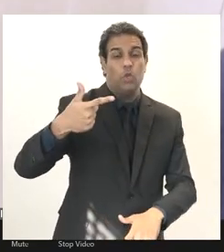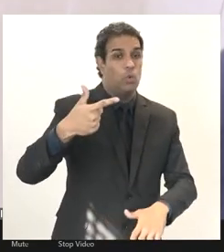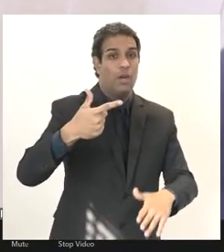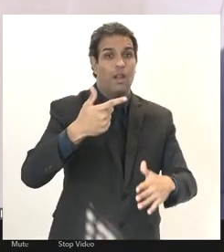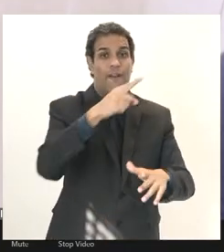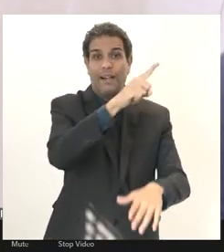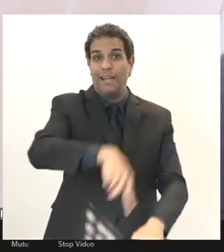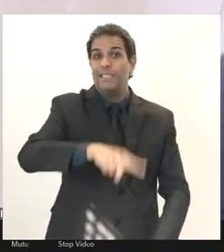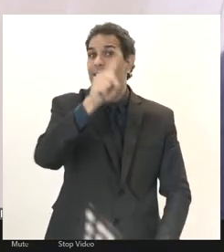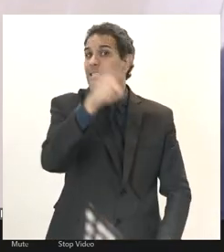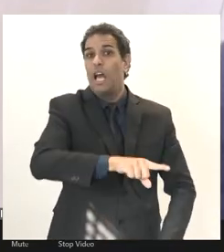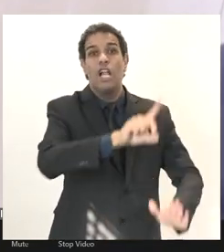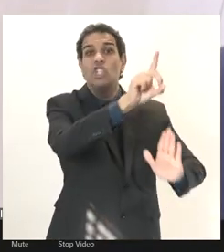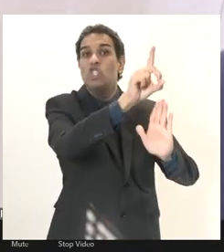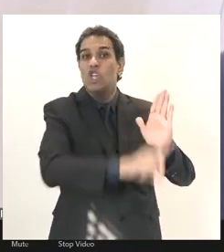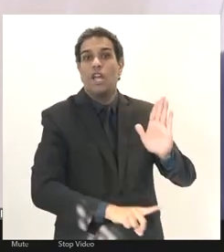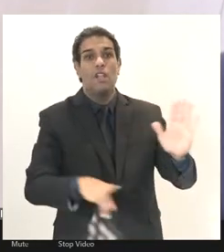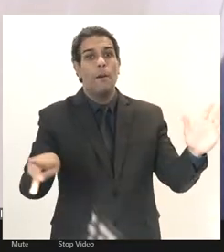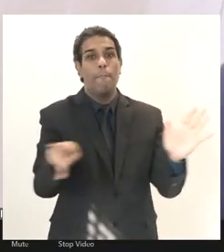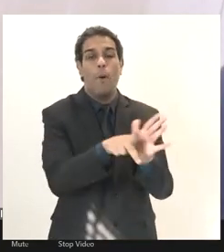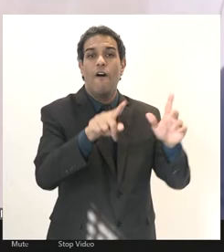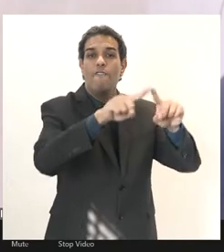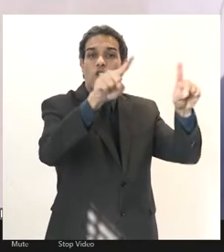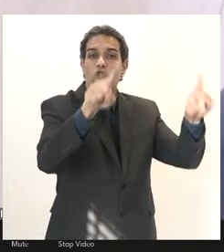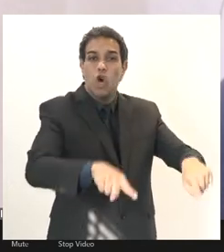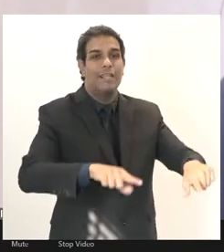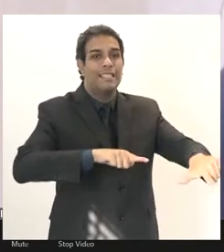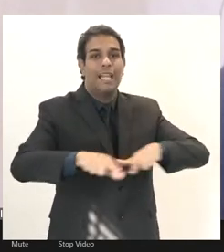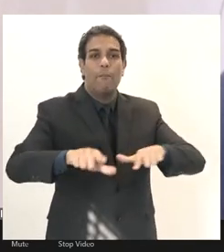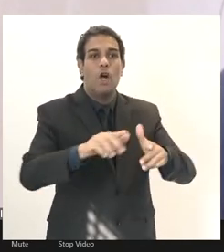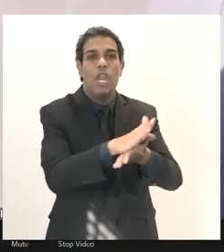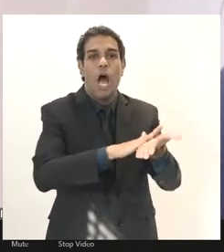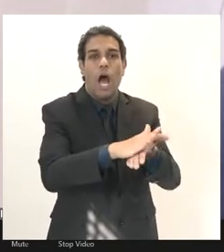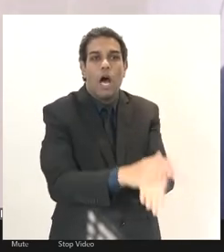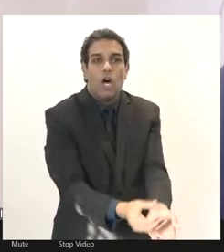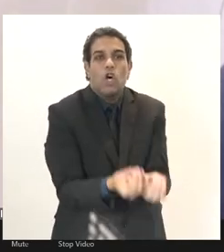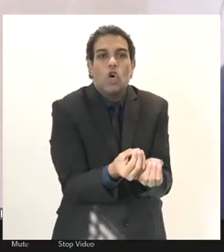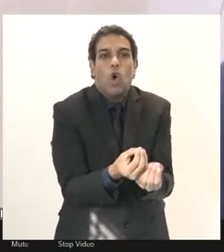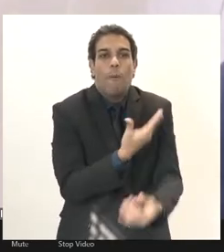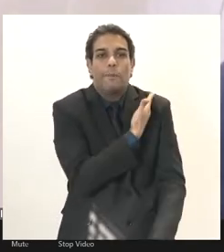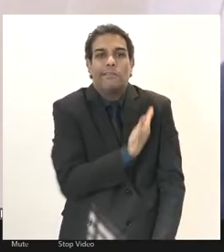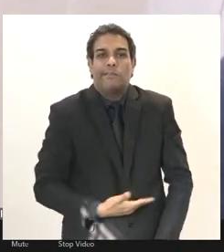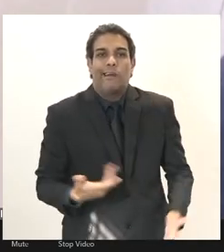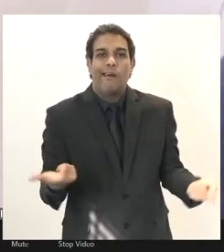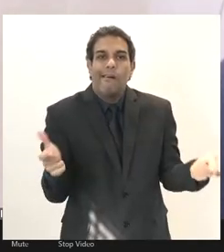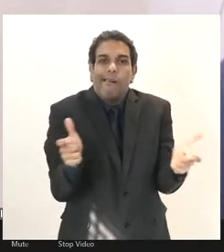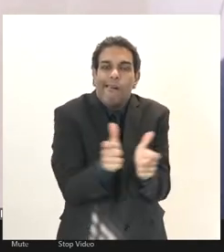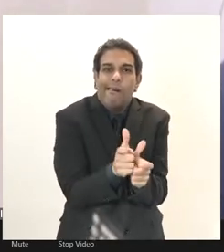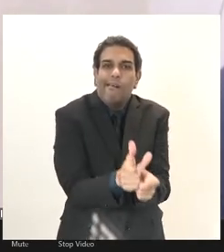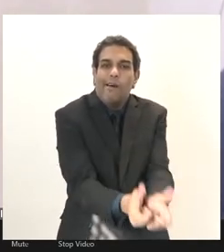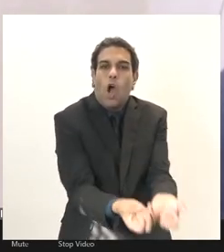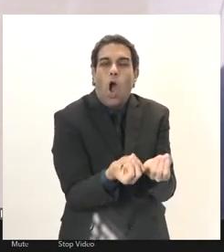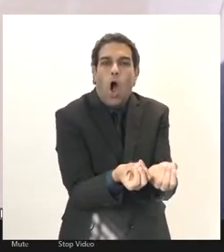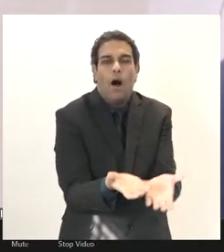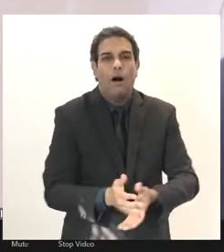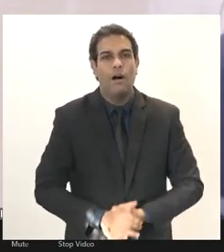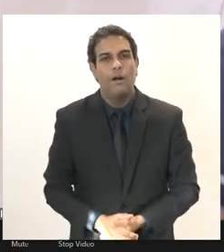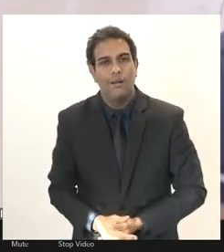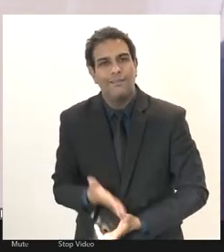ela reduz a nada o estado ela exime da